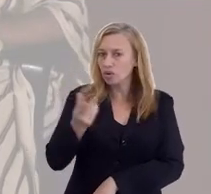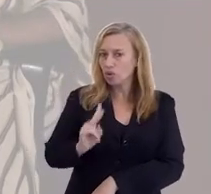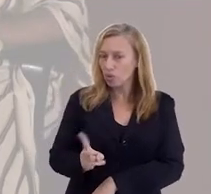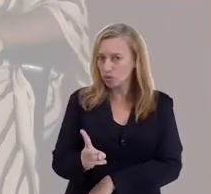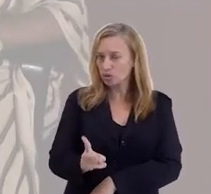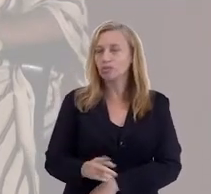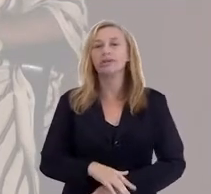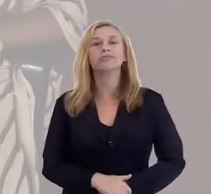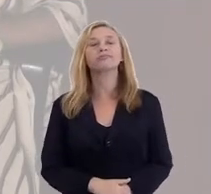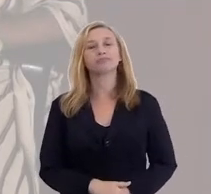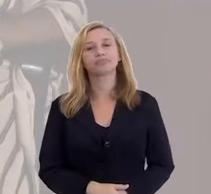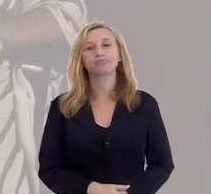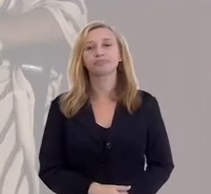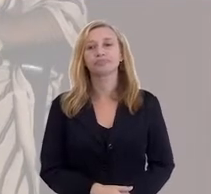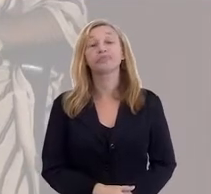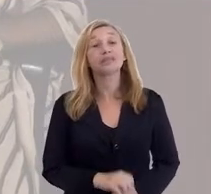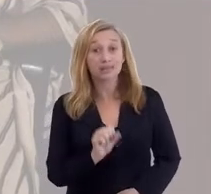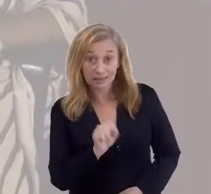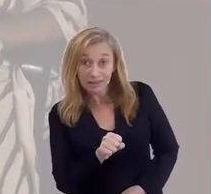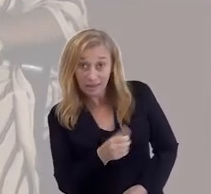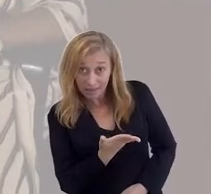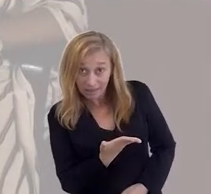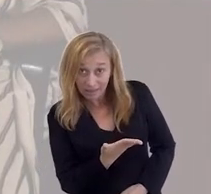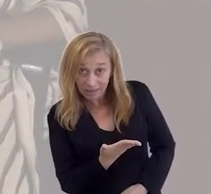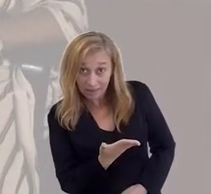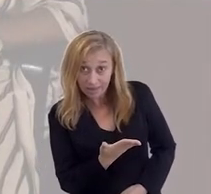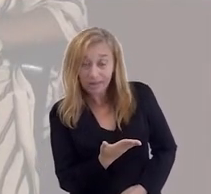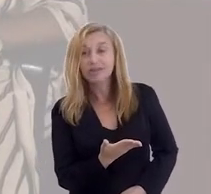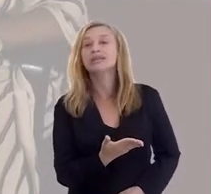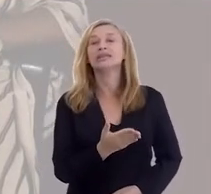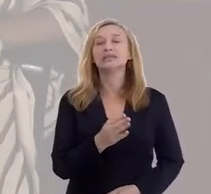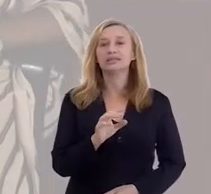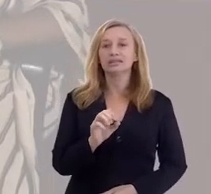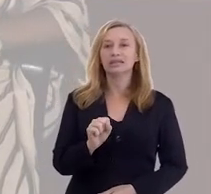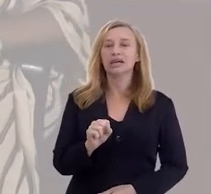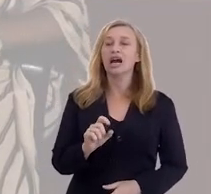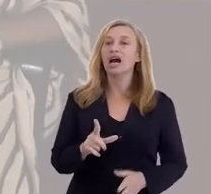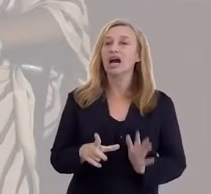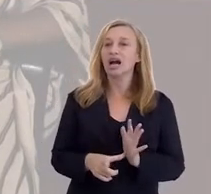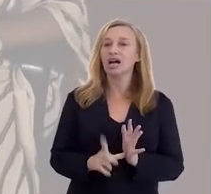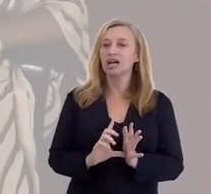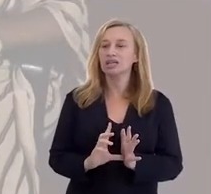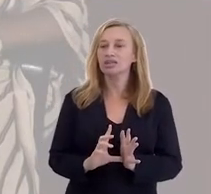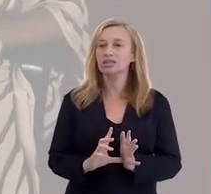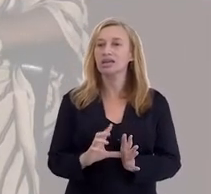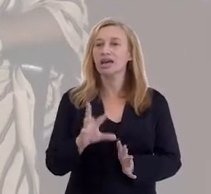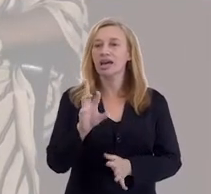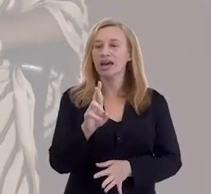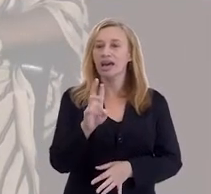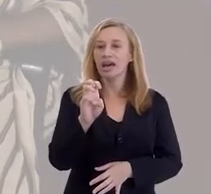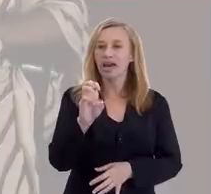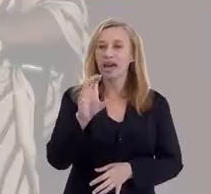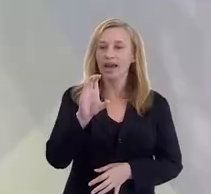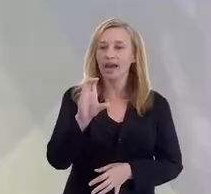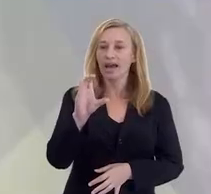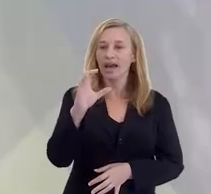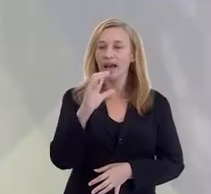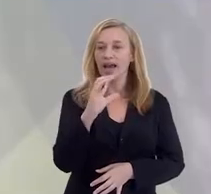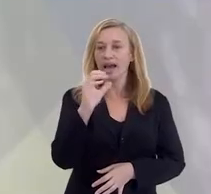vida, na continuidade da vida após a morte. Não é isso? E eu dizia, assim, sobre a